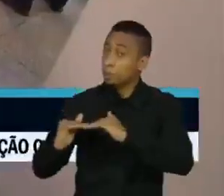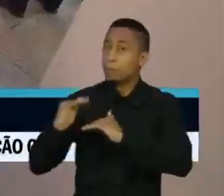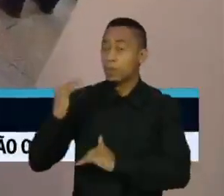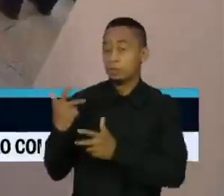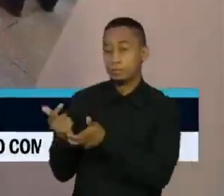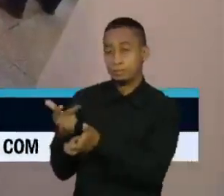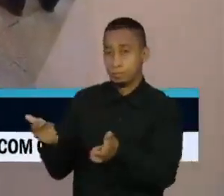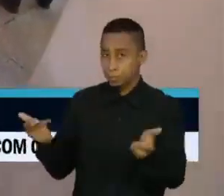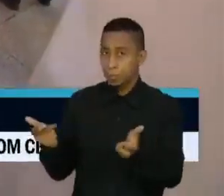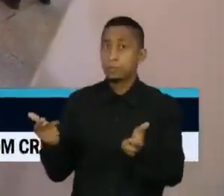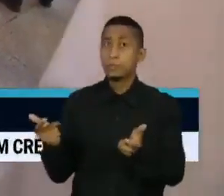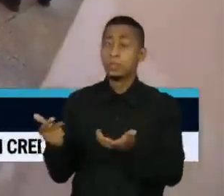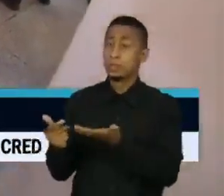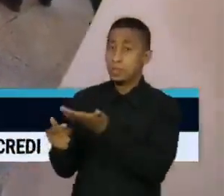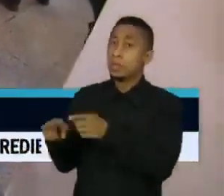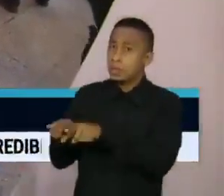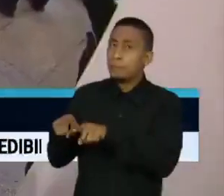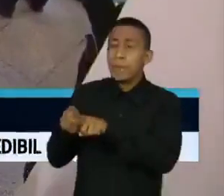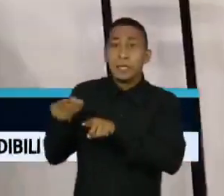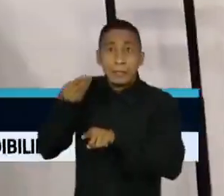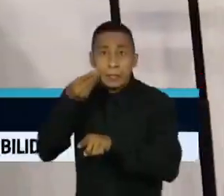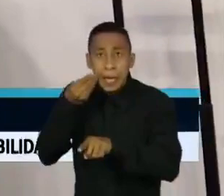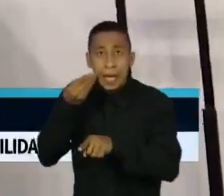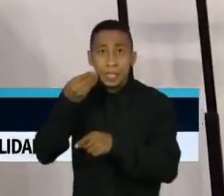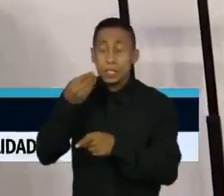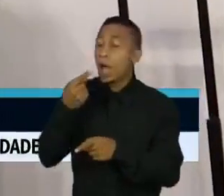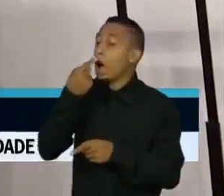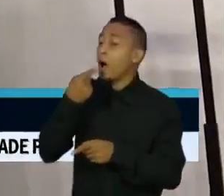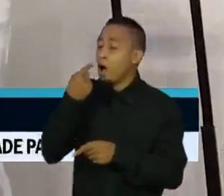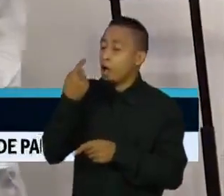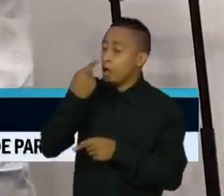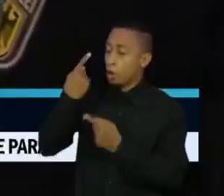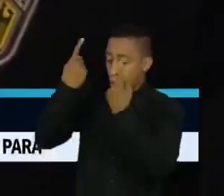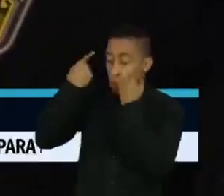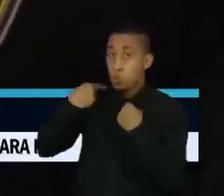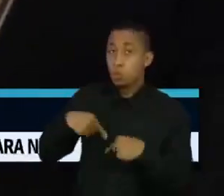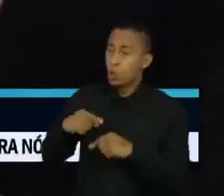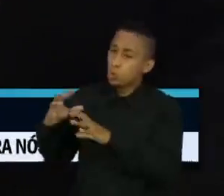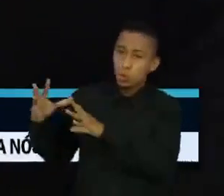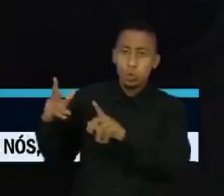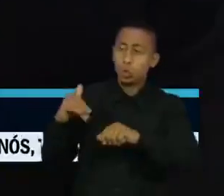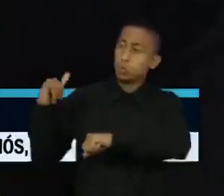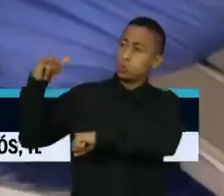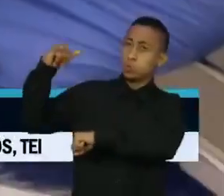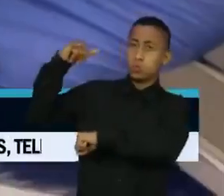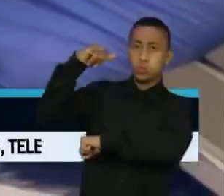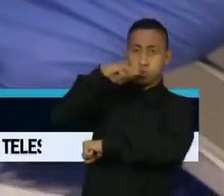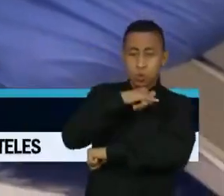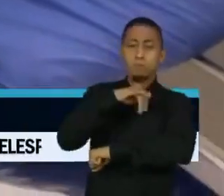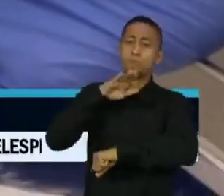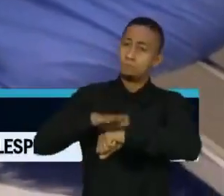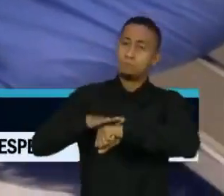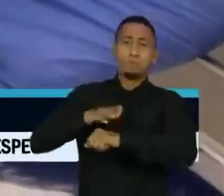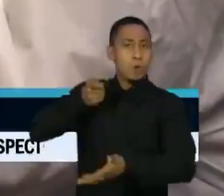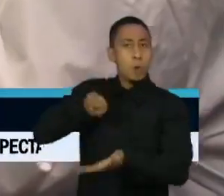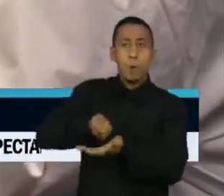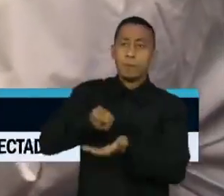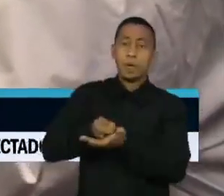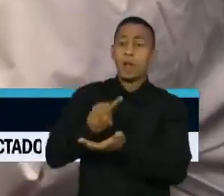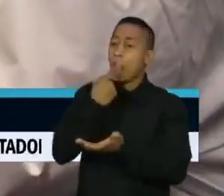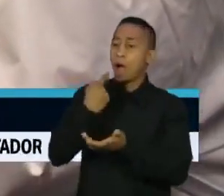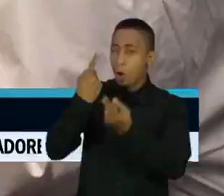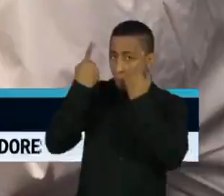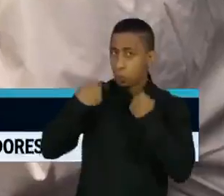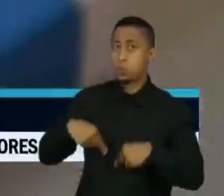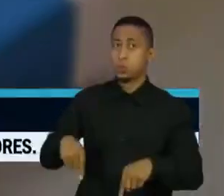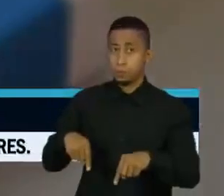O país também aposta nos testes que passaram a ser exigidos de todos os que chegam por avião, e não mais apenas de quem vem de